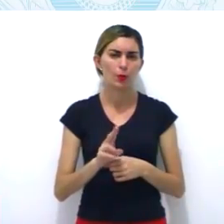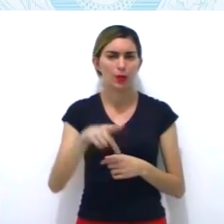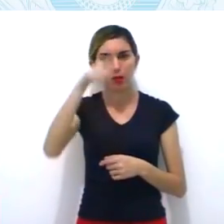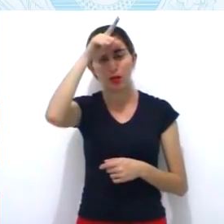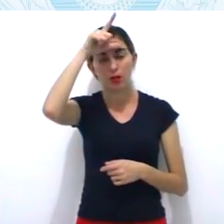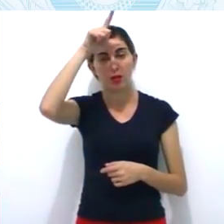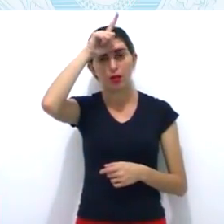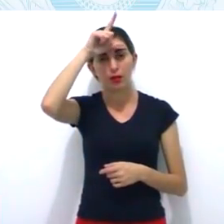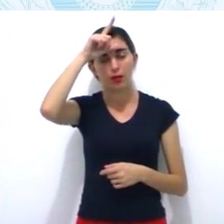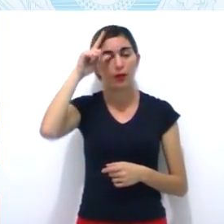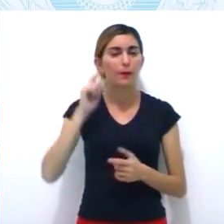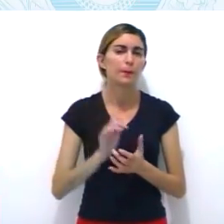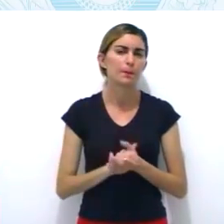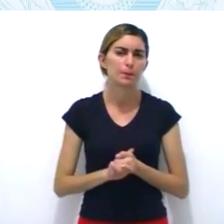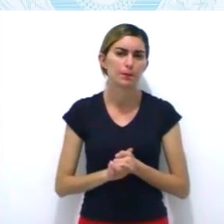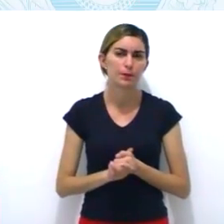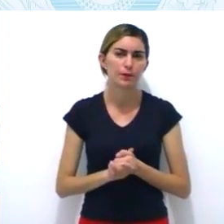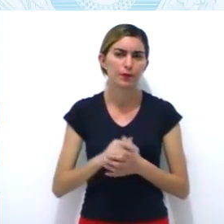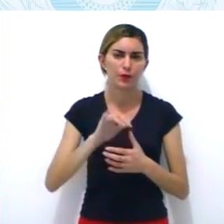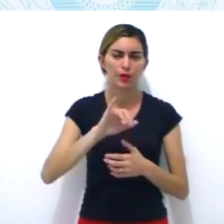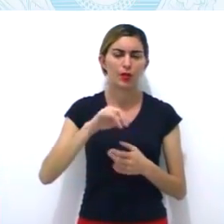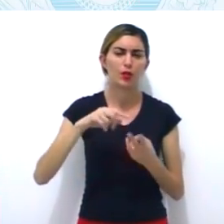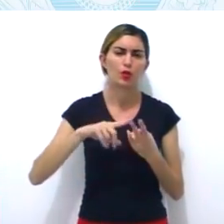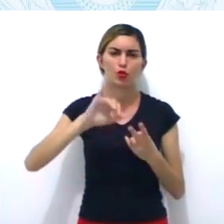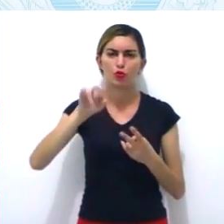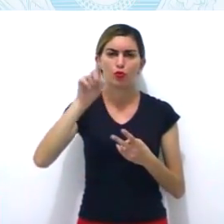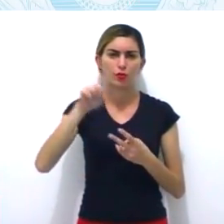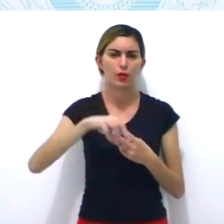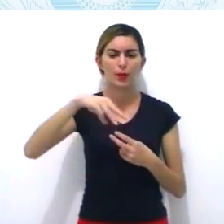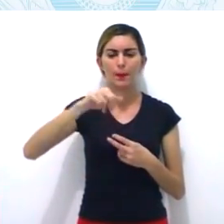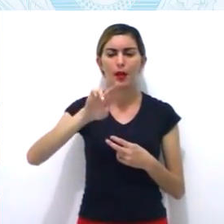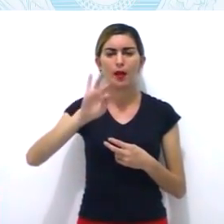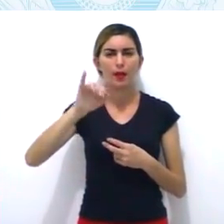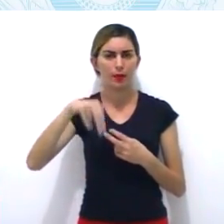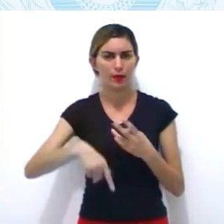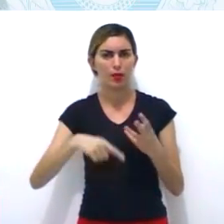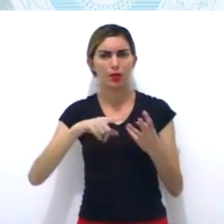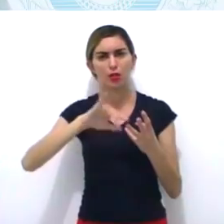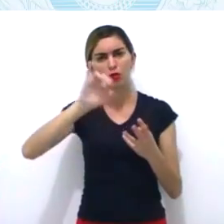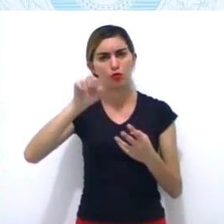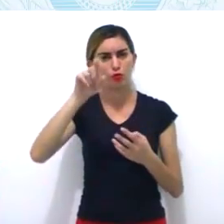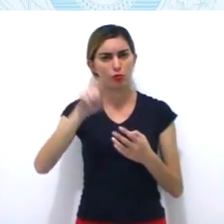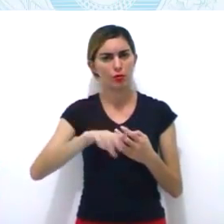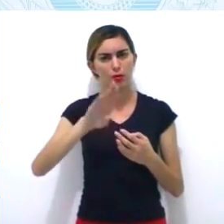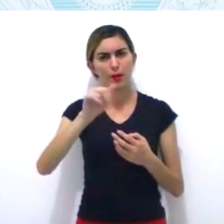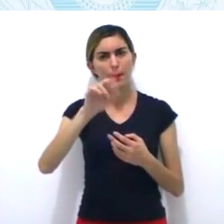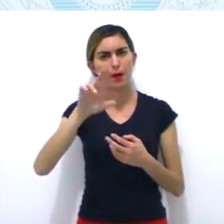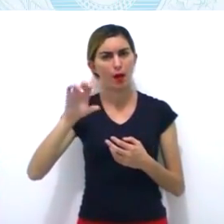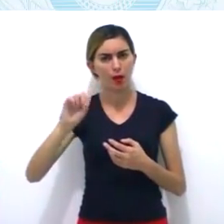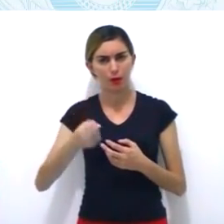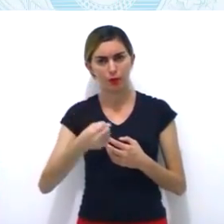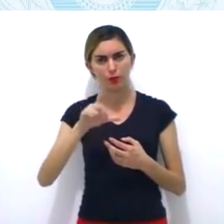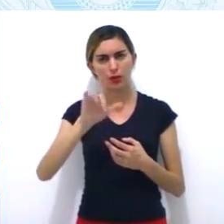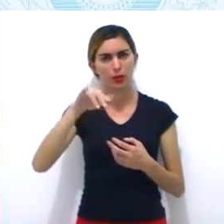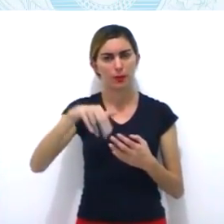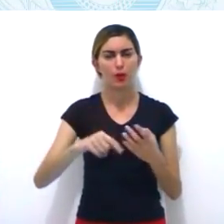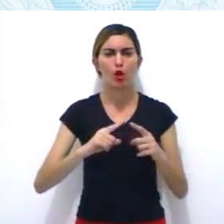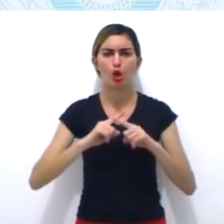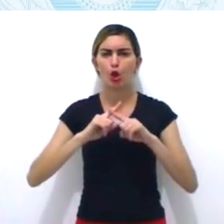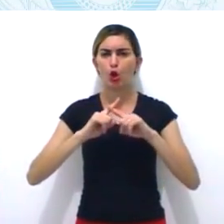Cruz Cabugar, Padre João Ribeiro, entre outros. Então, na realidade,